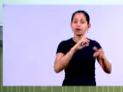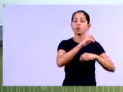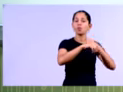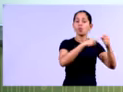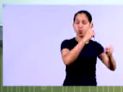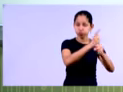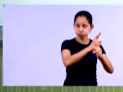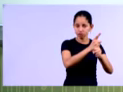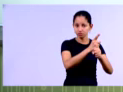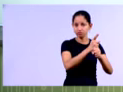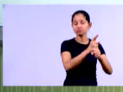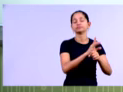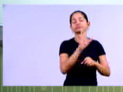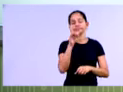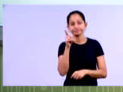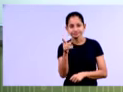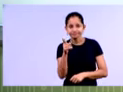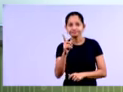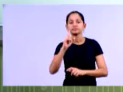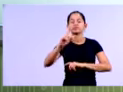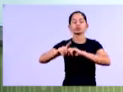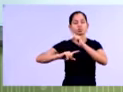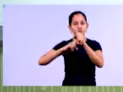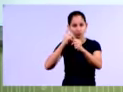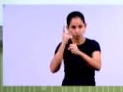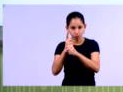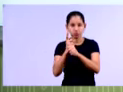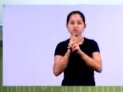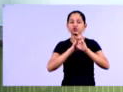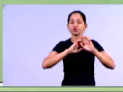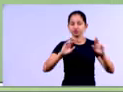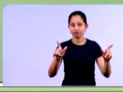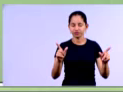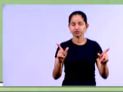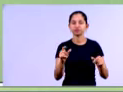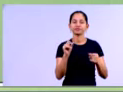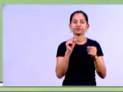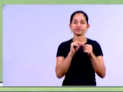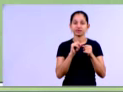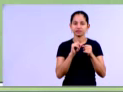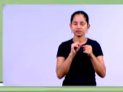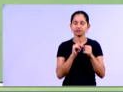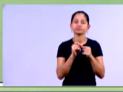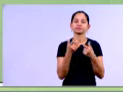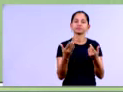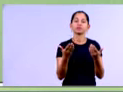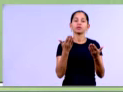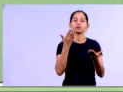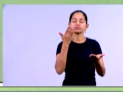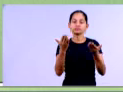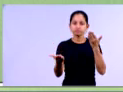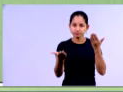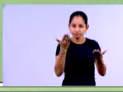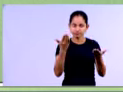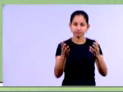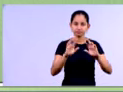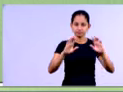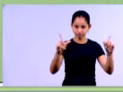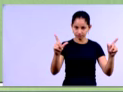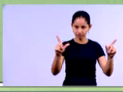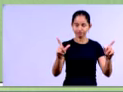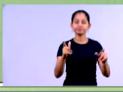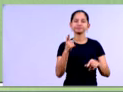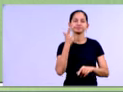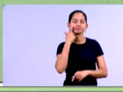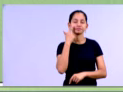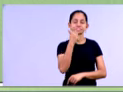em cada conta, as melhores performances, ok? Então, vamos aqui. Então, aqui nós temos o nosso balanço, né, com o exercício de 2013